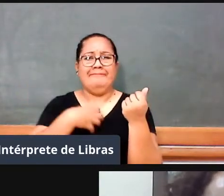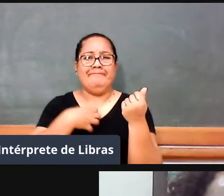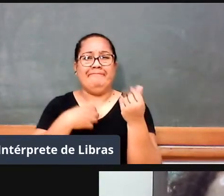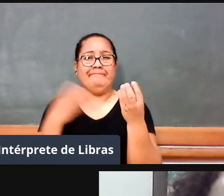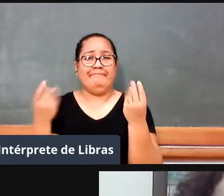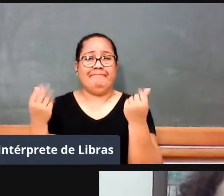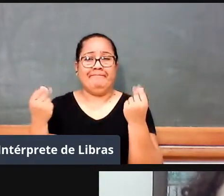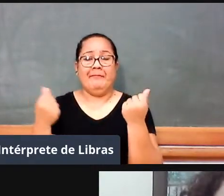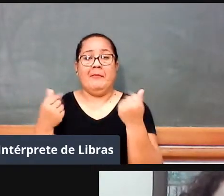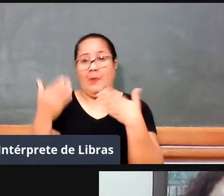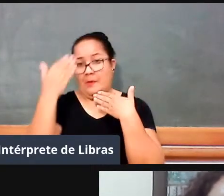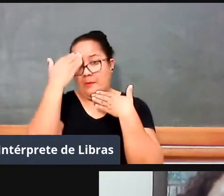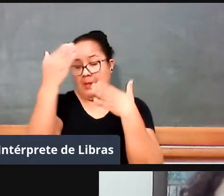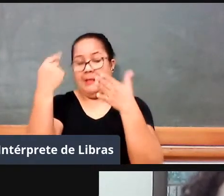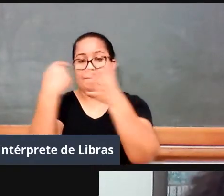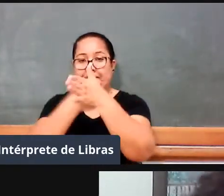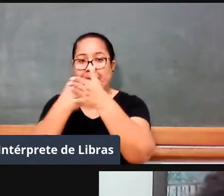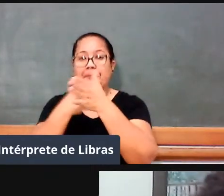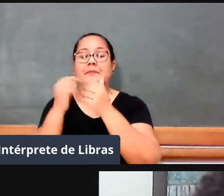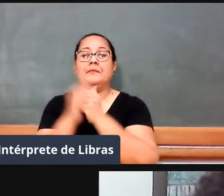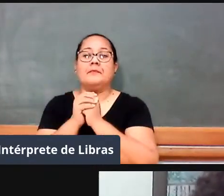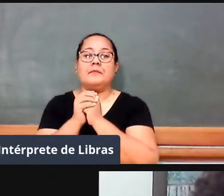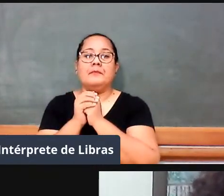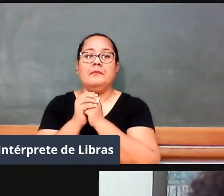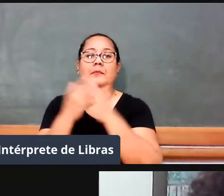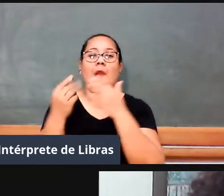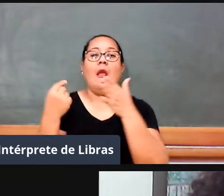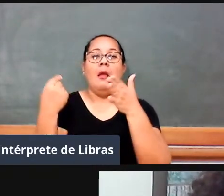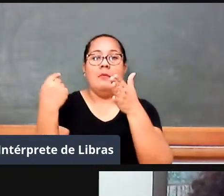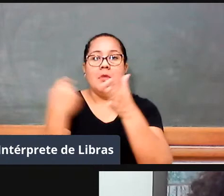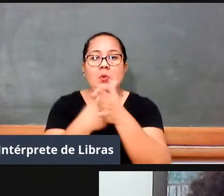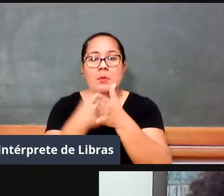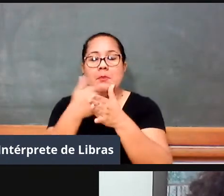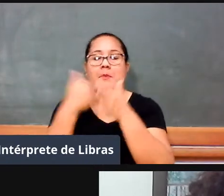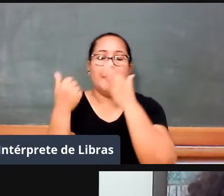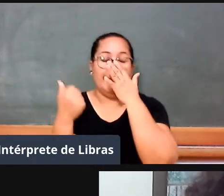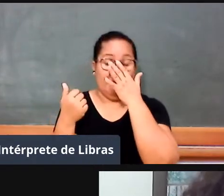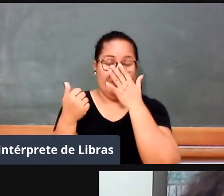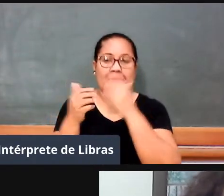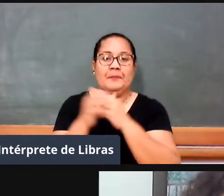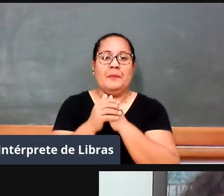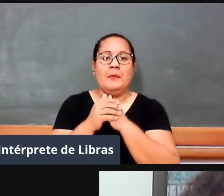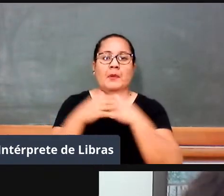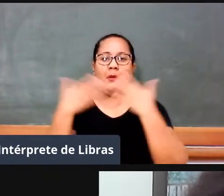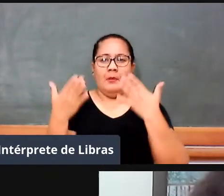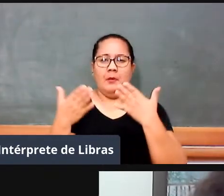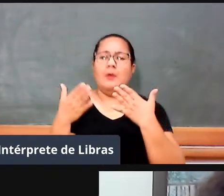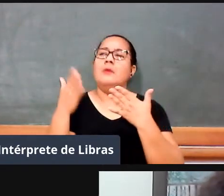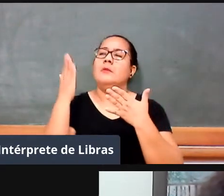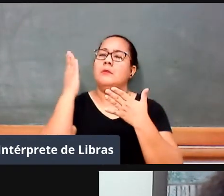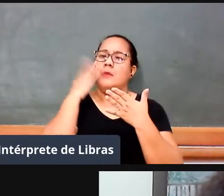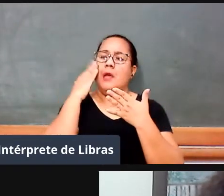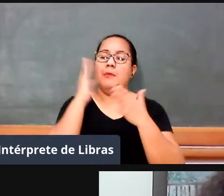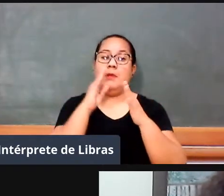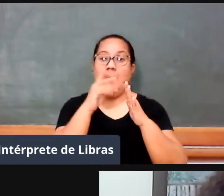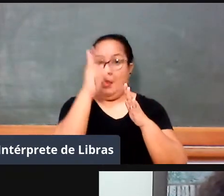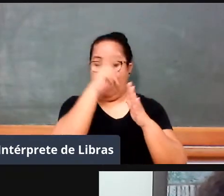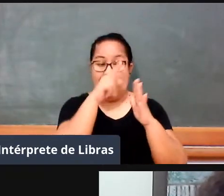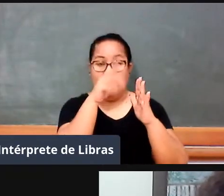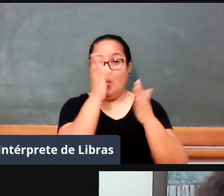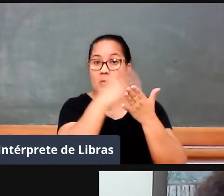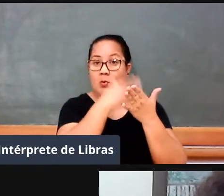muito obrigado. Bom, com relação à primeira questão, a gente sabe, desde os PCN, uma